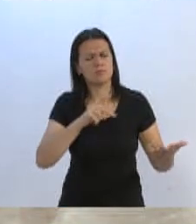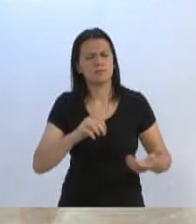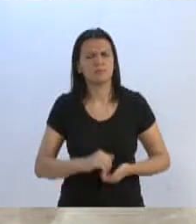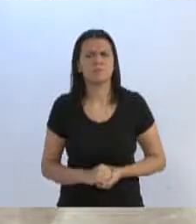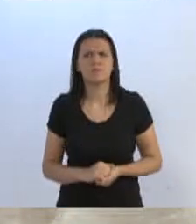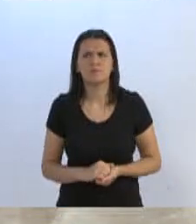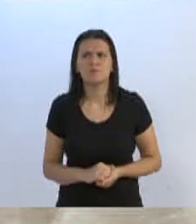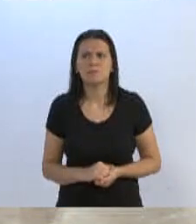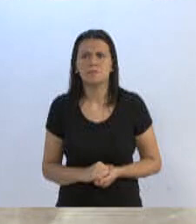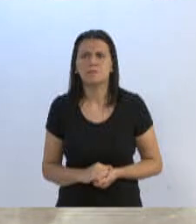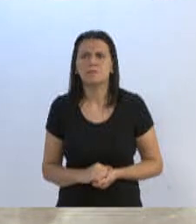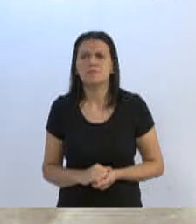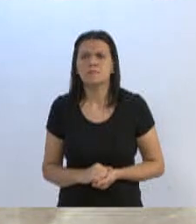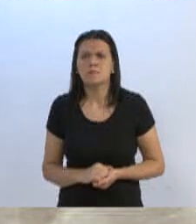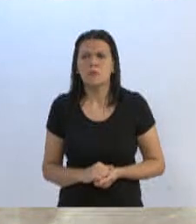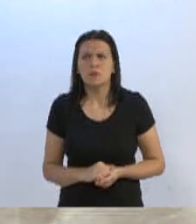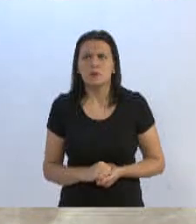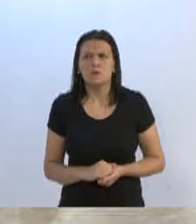Conselho, a parte, vereador. Hoje não.